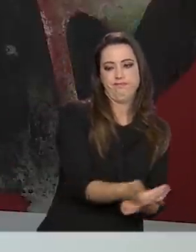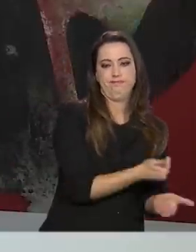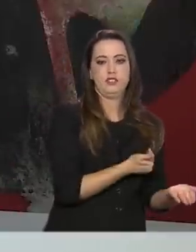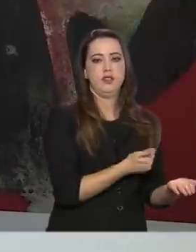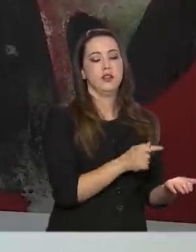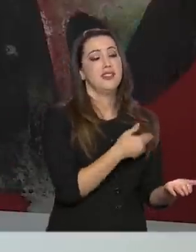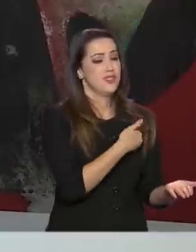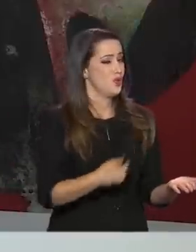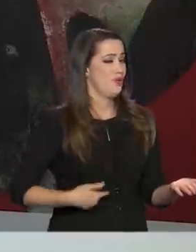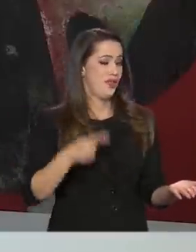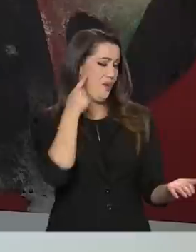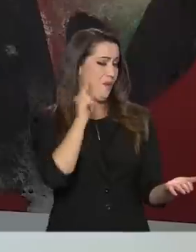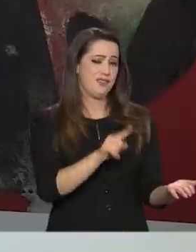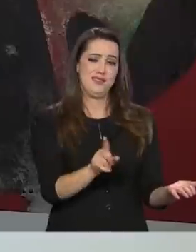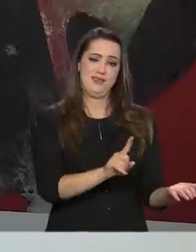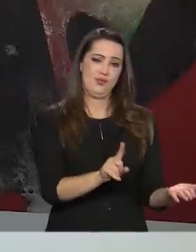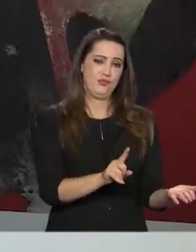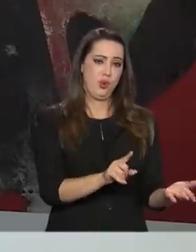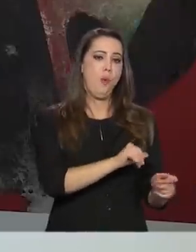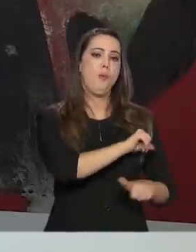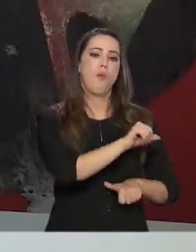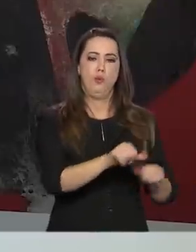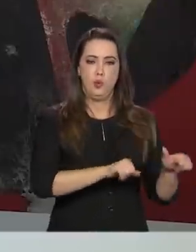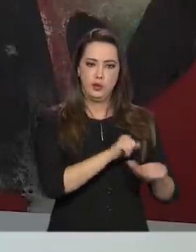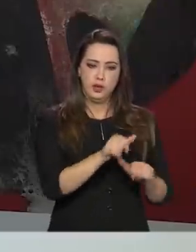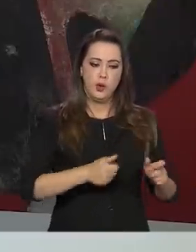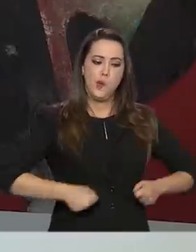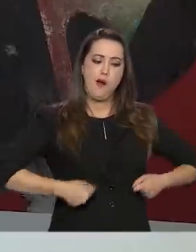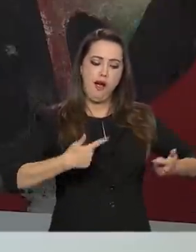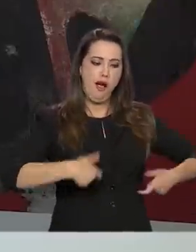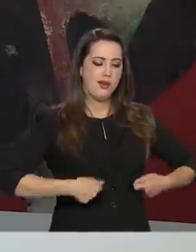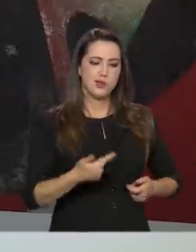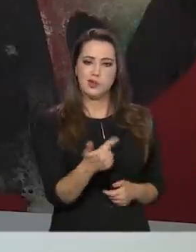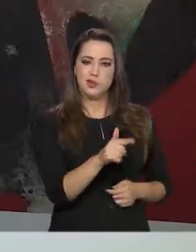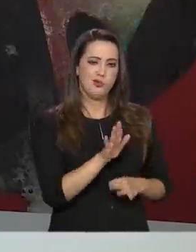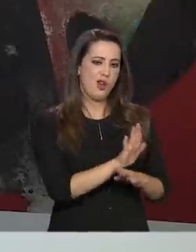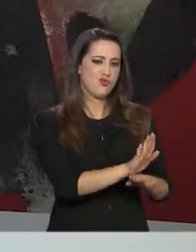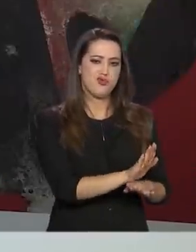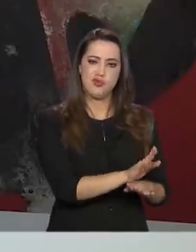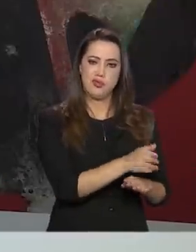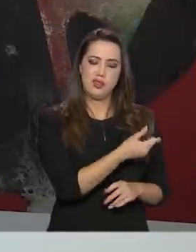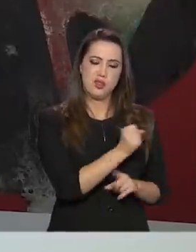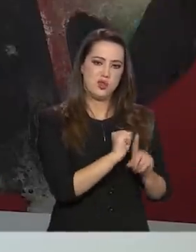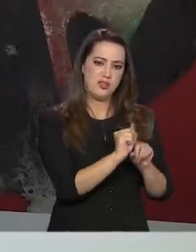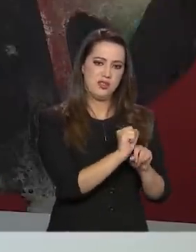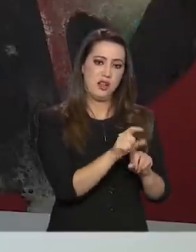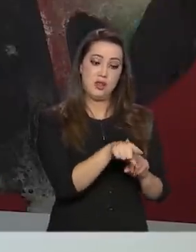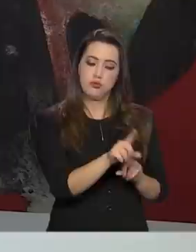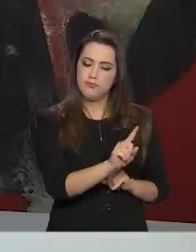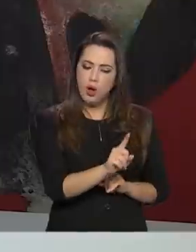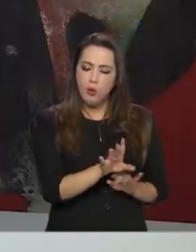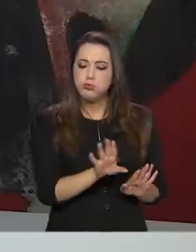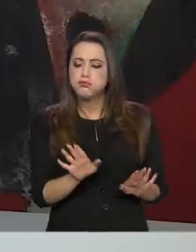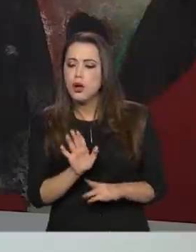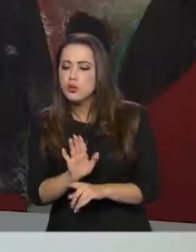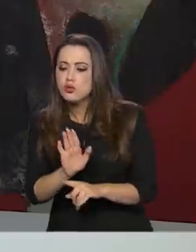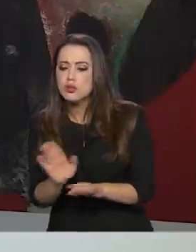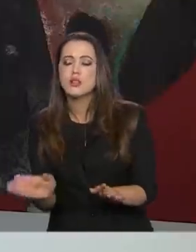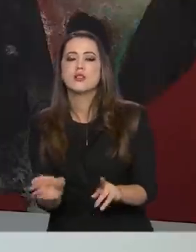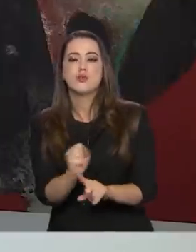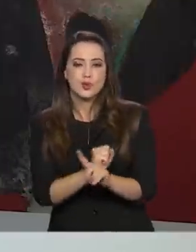aumento de arrecadação. Ele pensa em trocar um gasto que não promove o bem-estar social por um gasto que promova o bem-estar social.